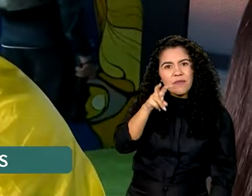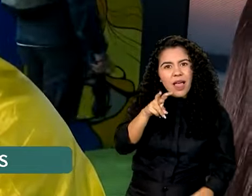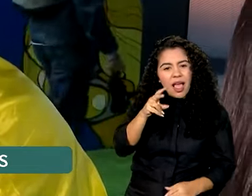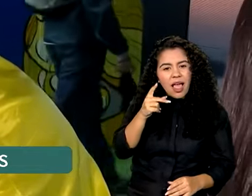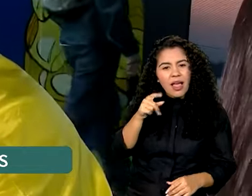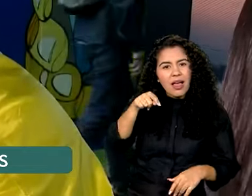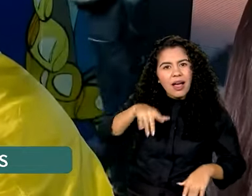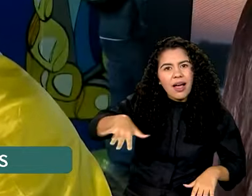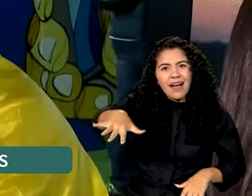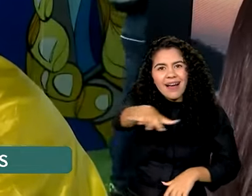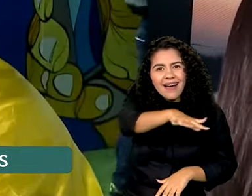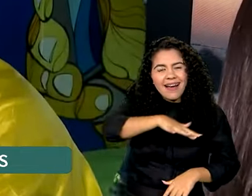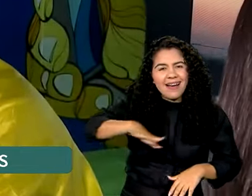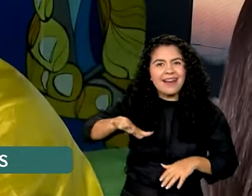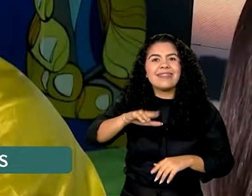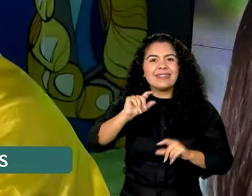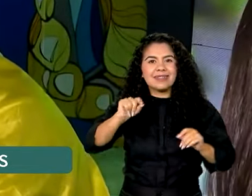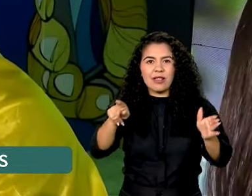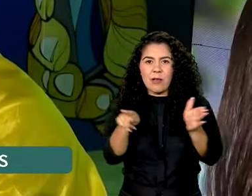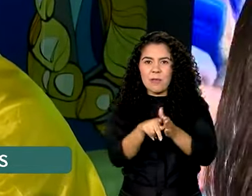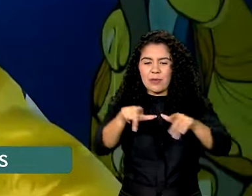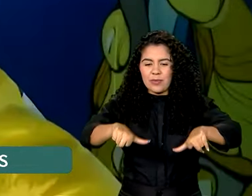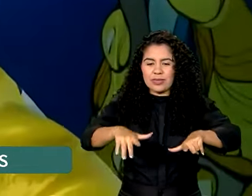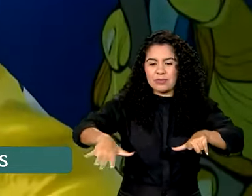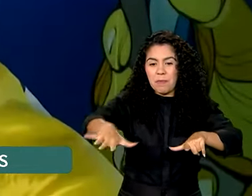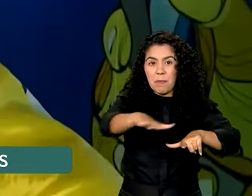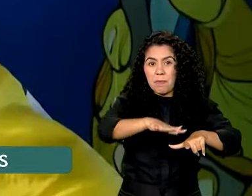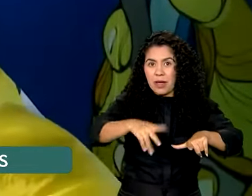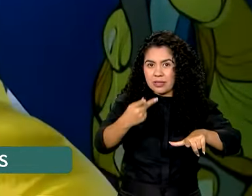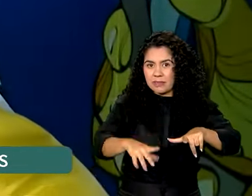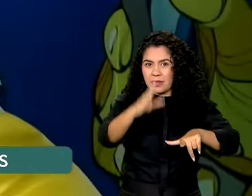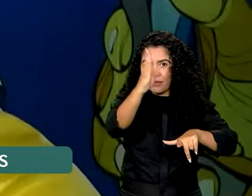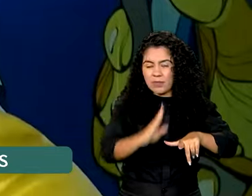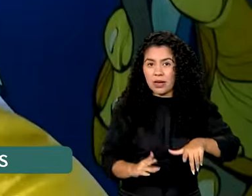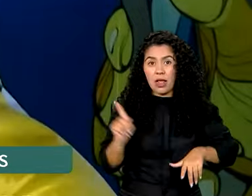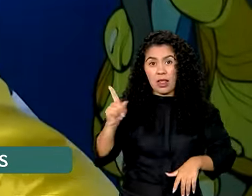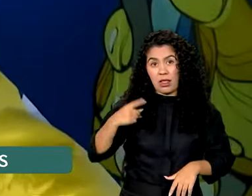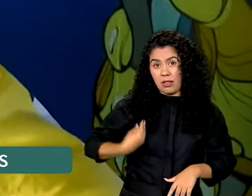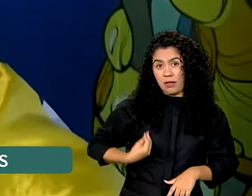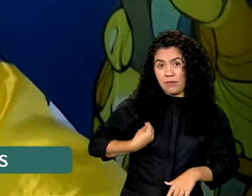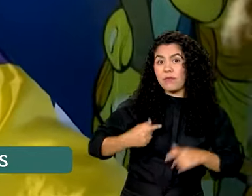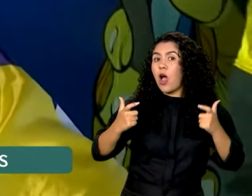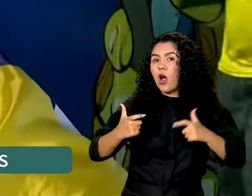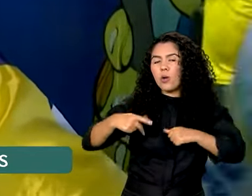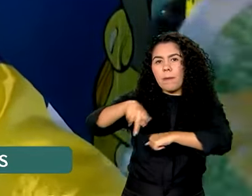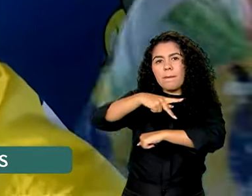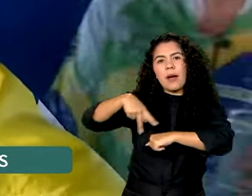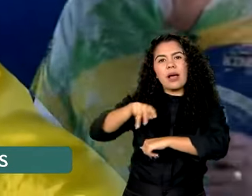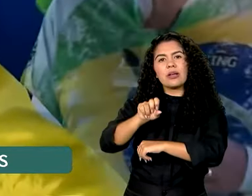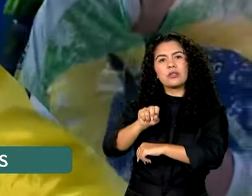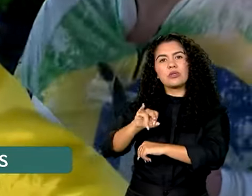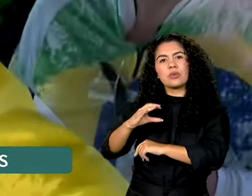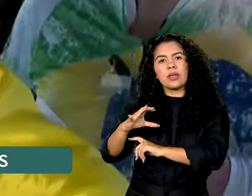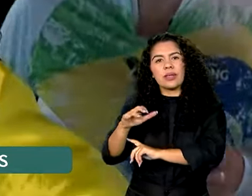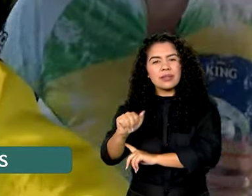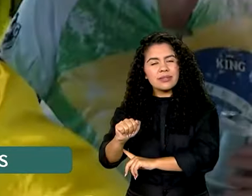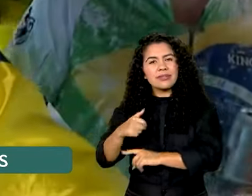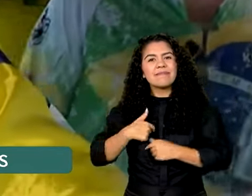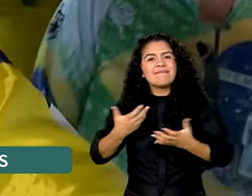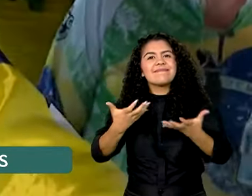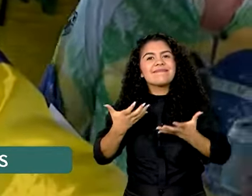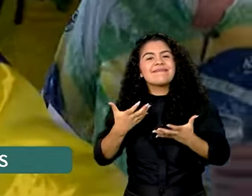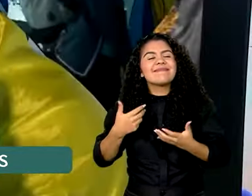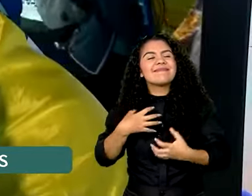e veio conferir as atrações da Casa Brasil. Hoje, morando na Suíça, quis matar um pouco da saudade do espírito